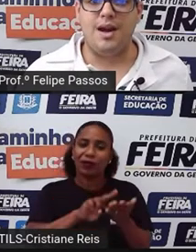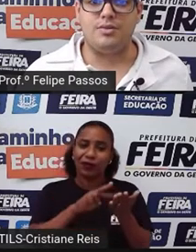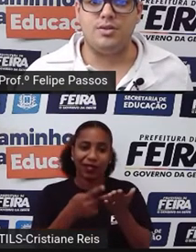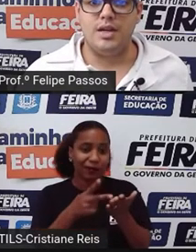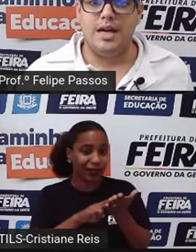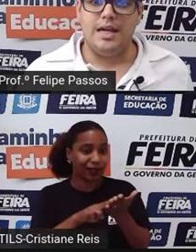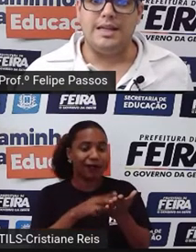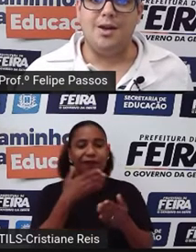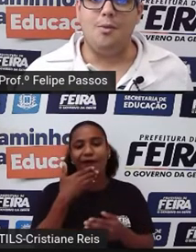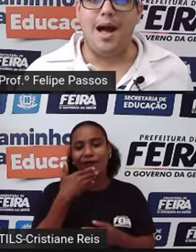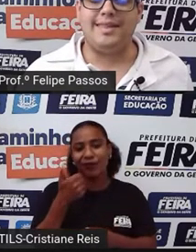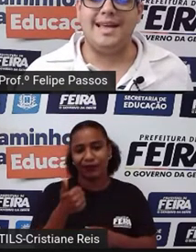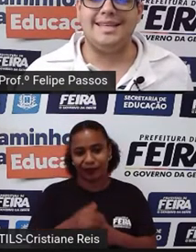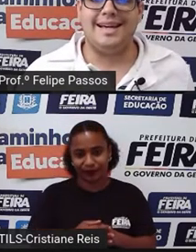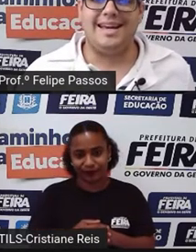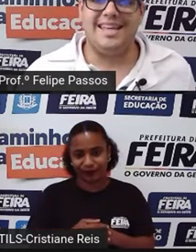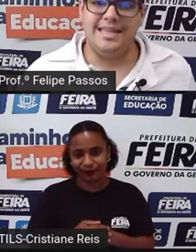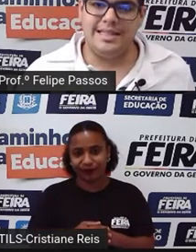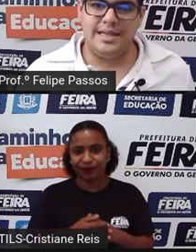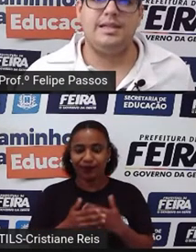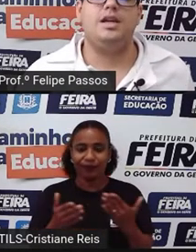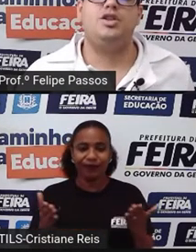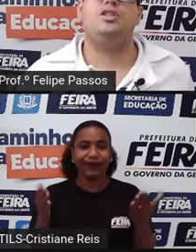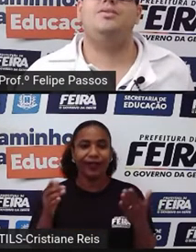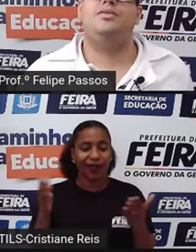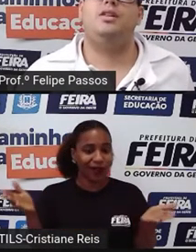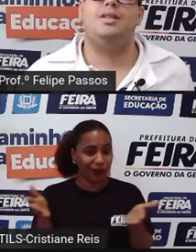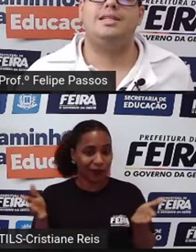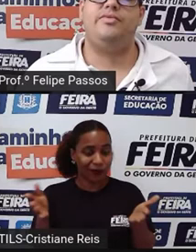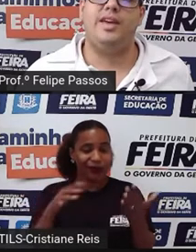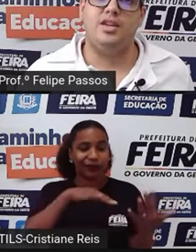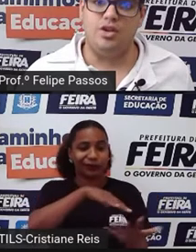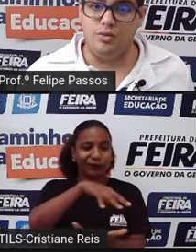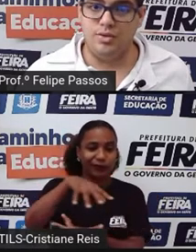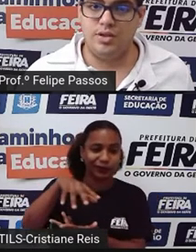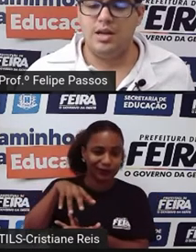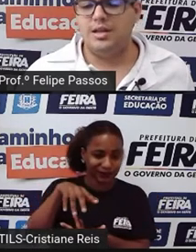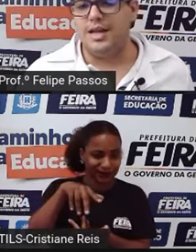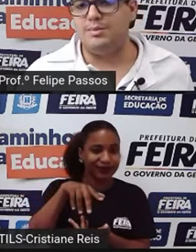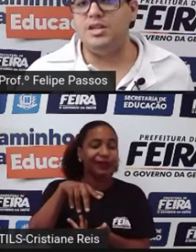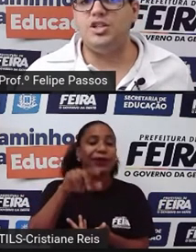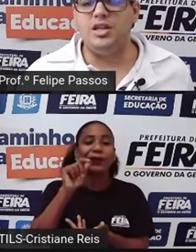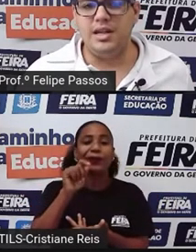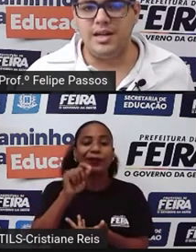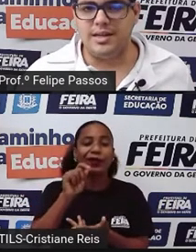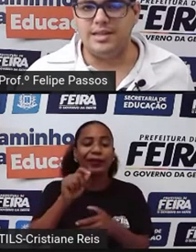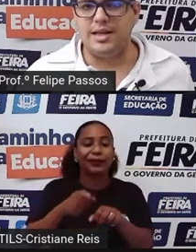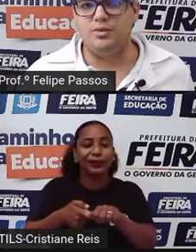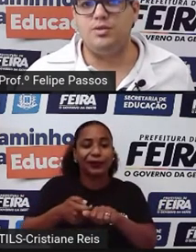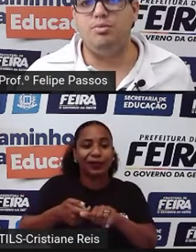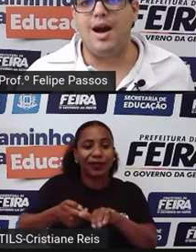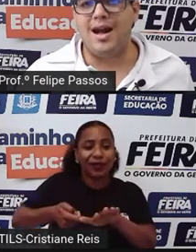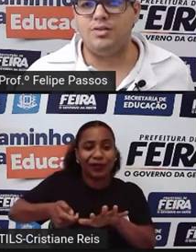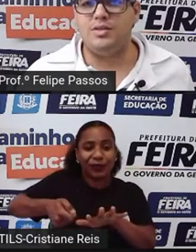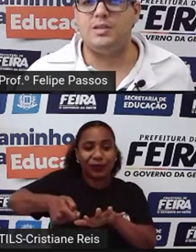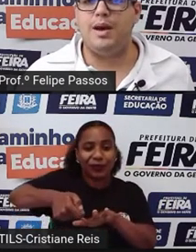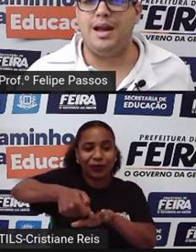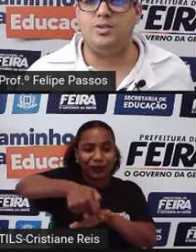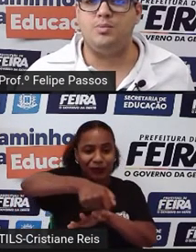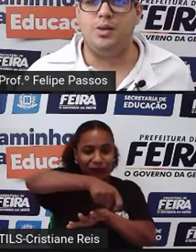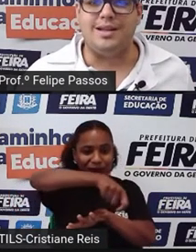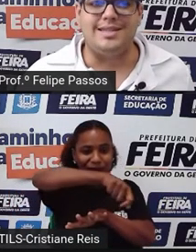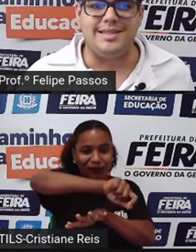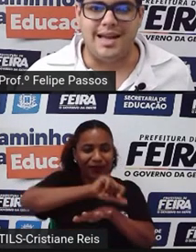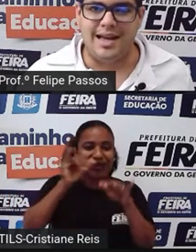melhor os fatos. Então, até essa crise que a gente está vivendo das fake news, das mentiras, né? Dos boatos